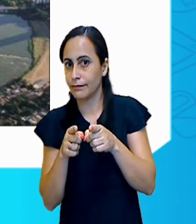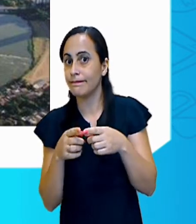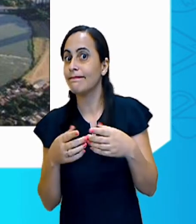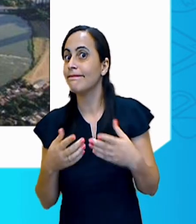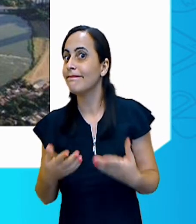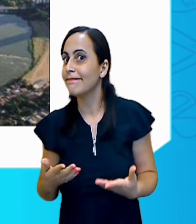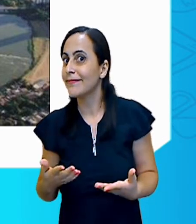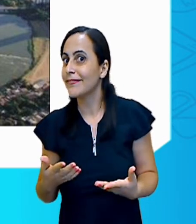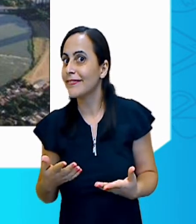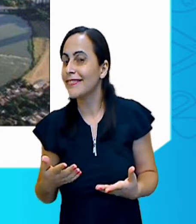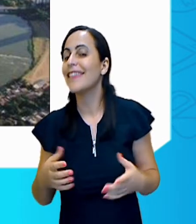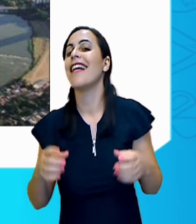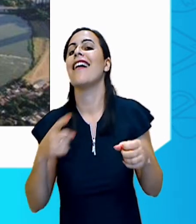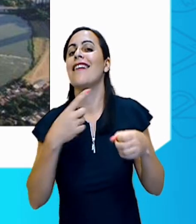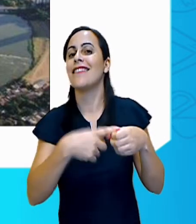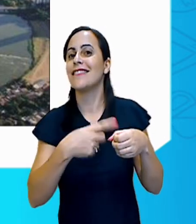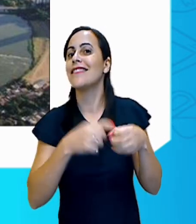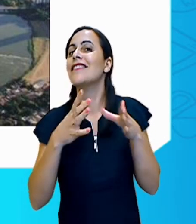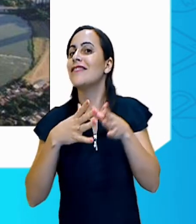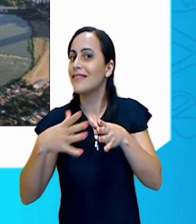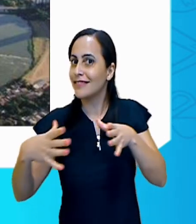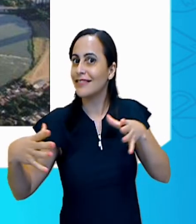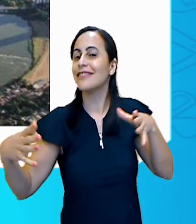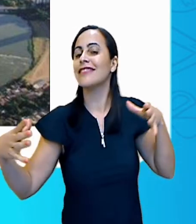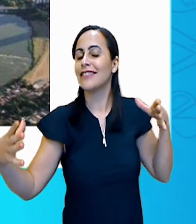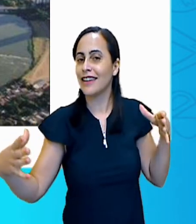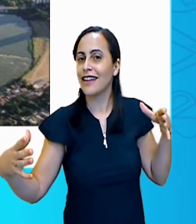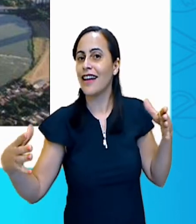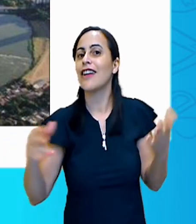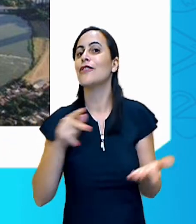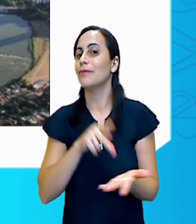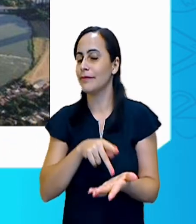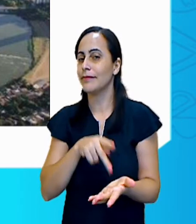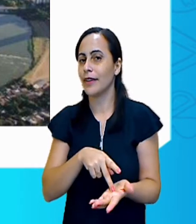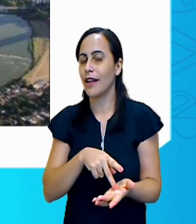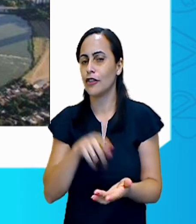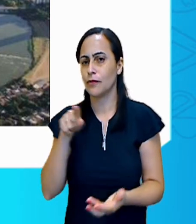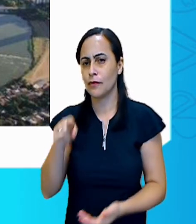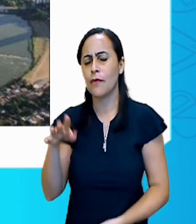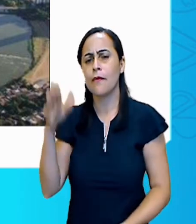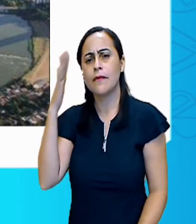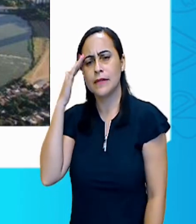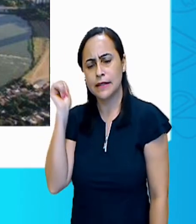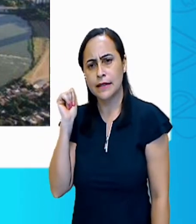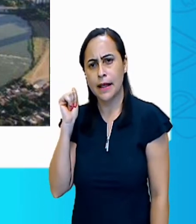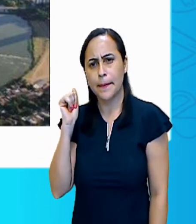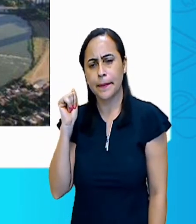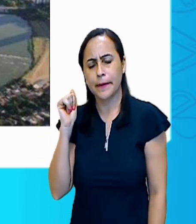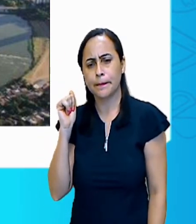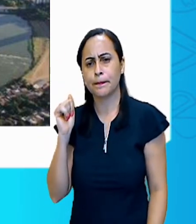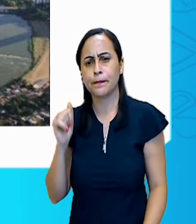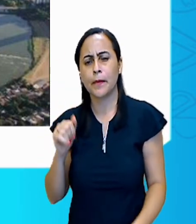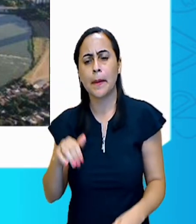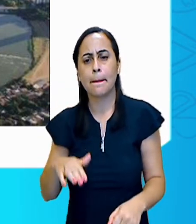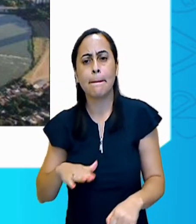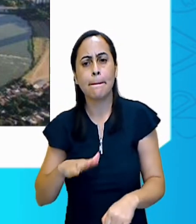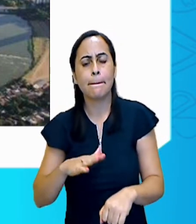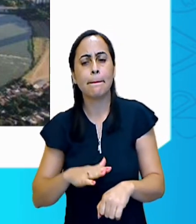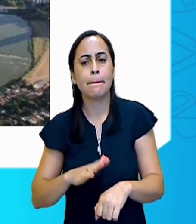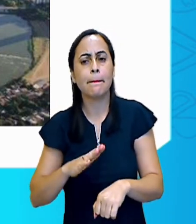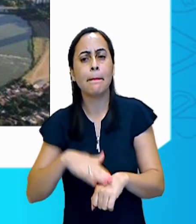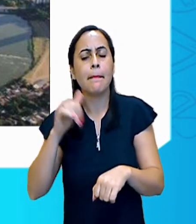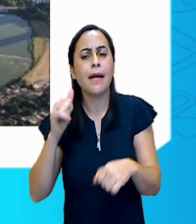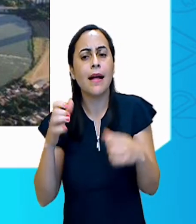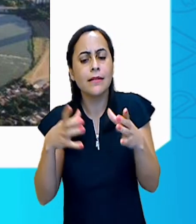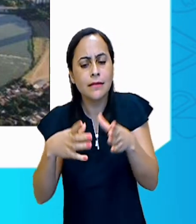É uma cidade grande, não é, crianças? Vocês sabiam que quanto maior a cidade,